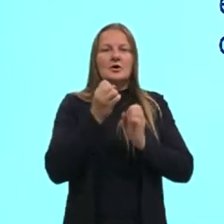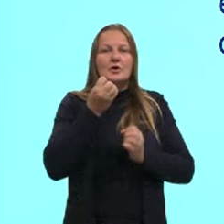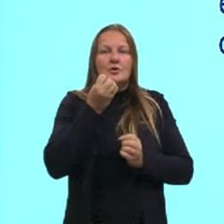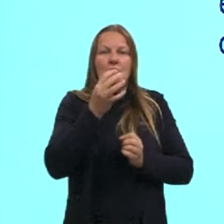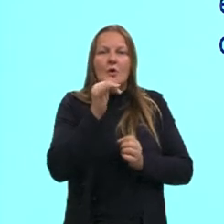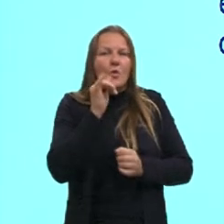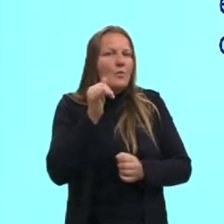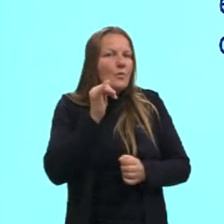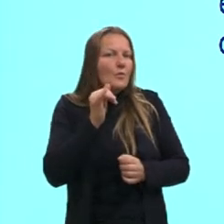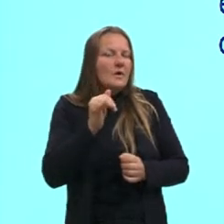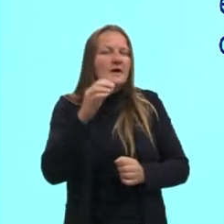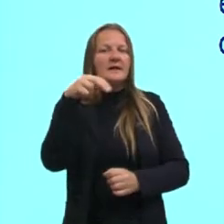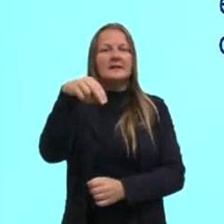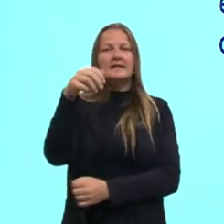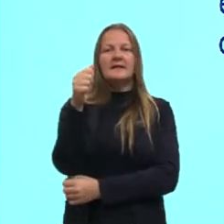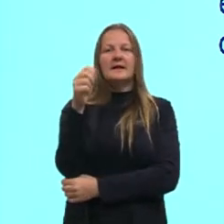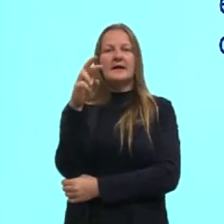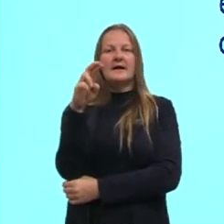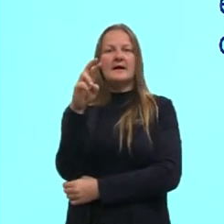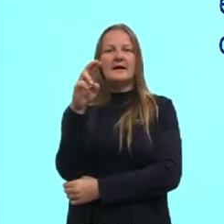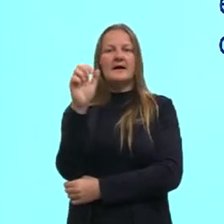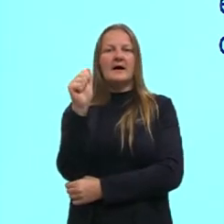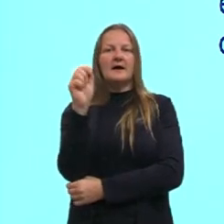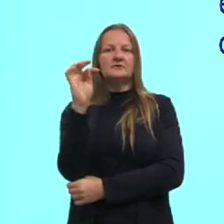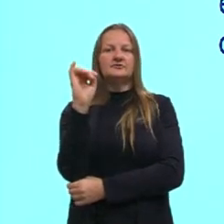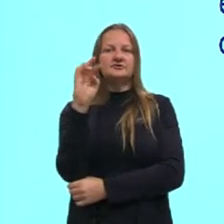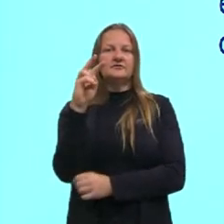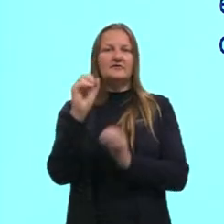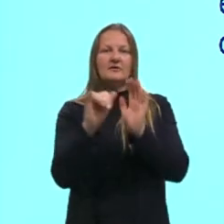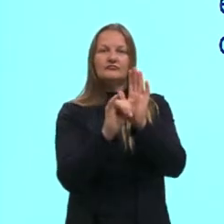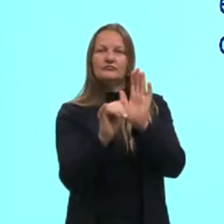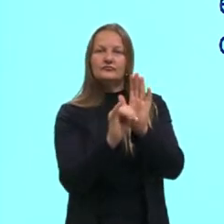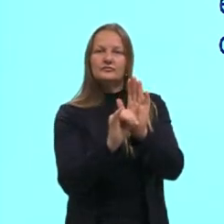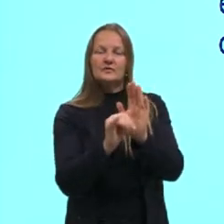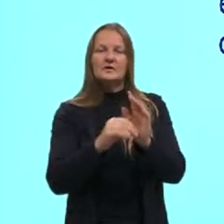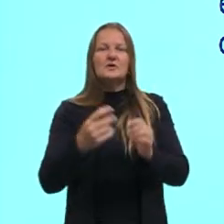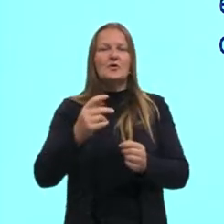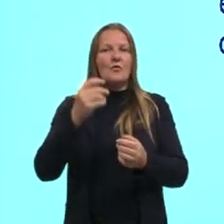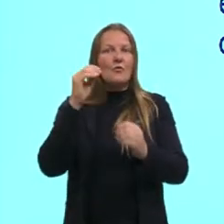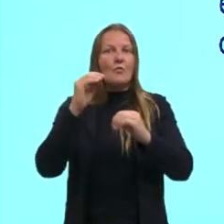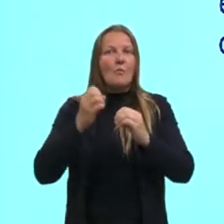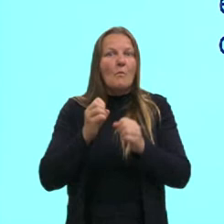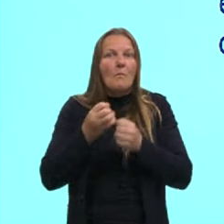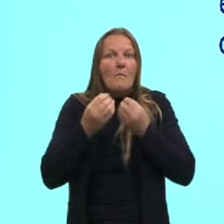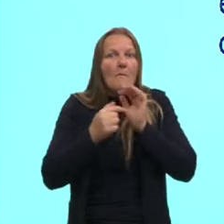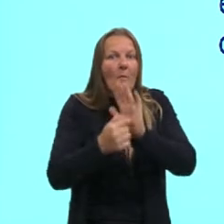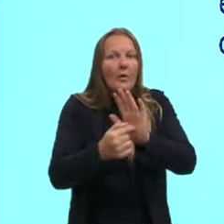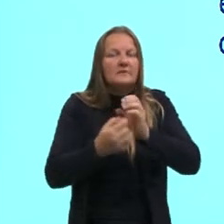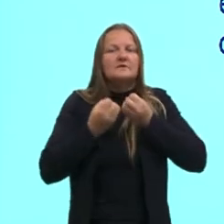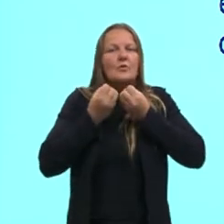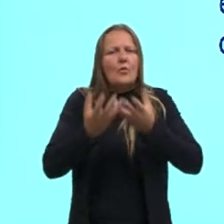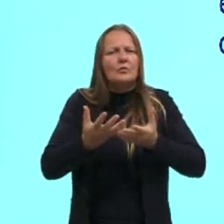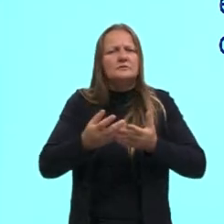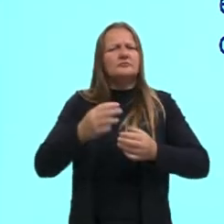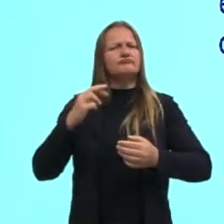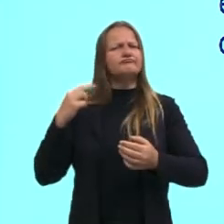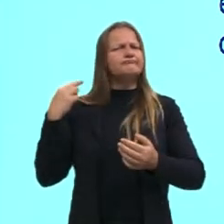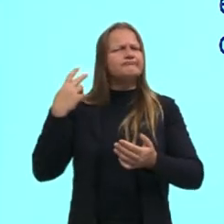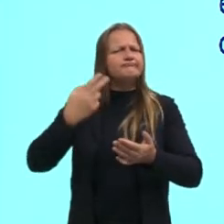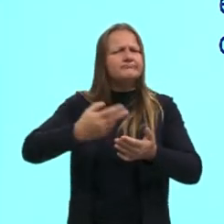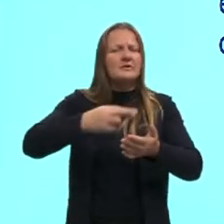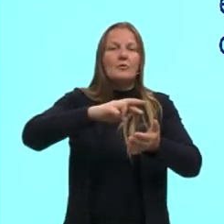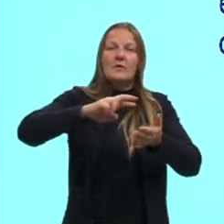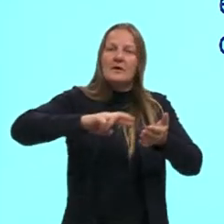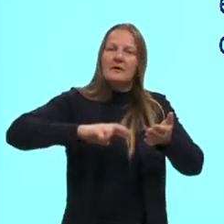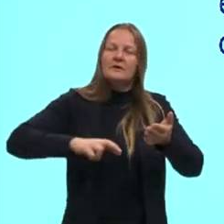A crônica histórica aqui, então, é aquela crônica que vai contar um fato histórico, né? Através desse relato, que a